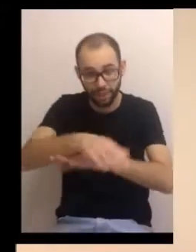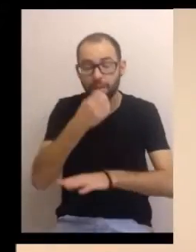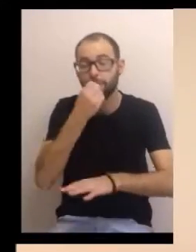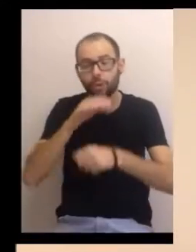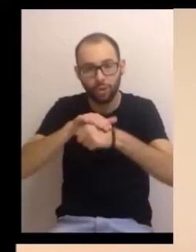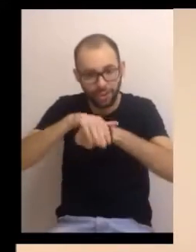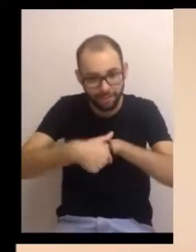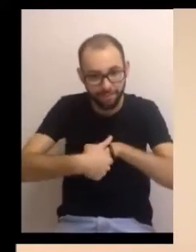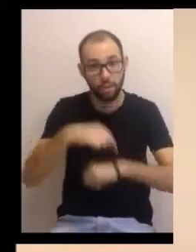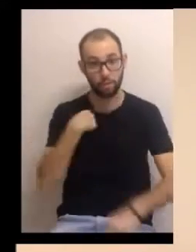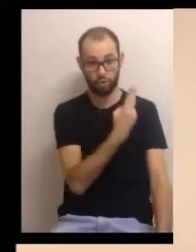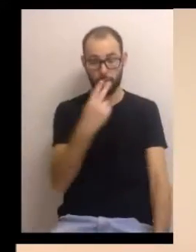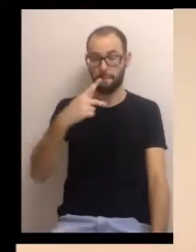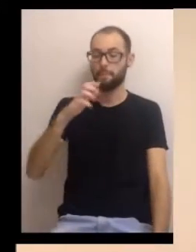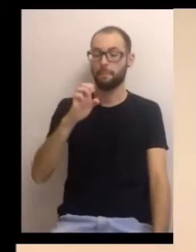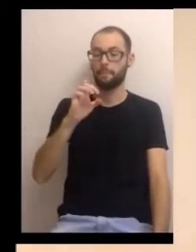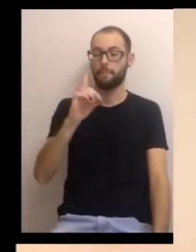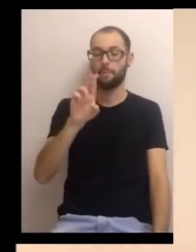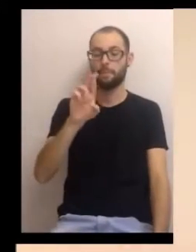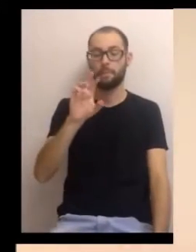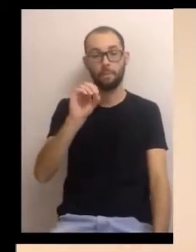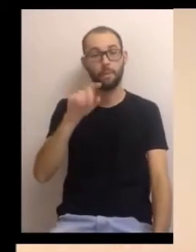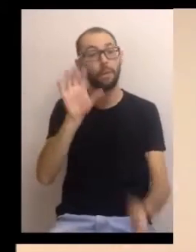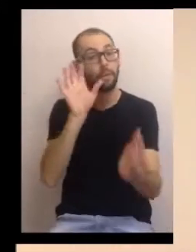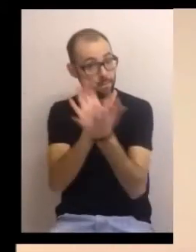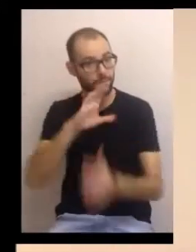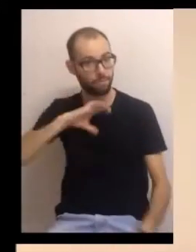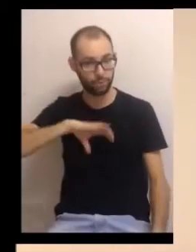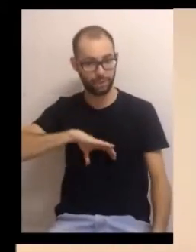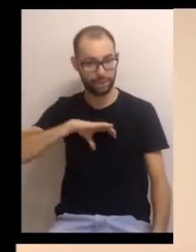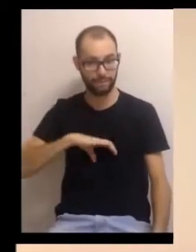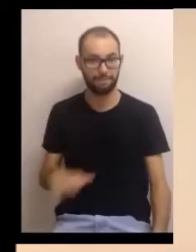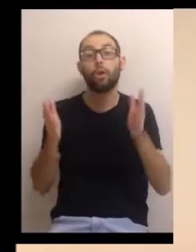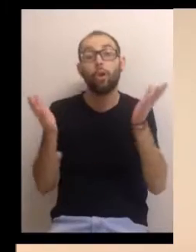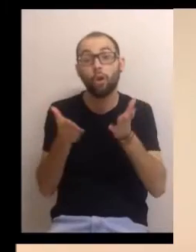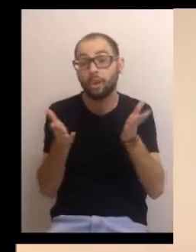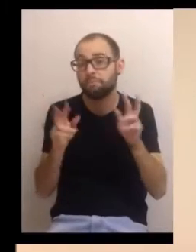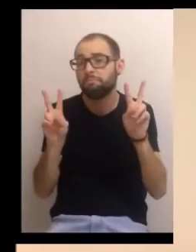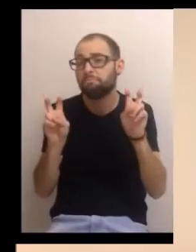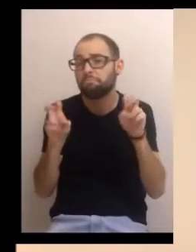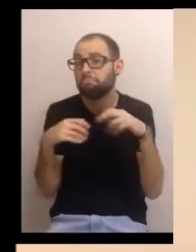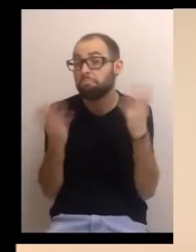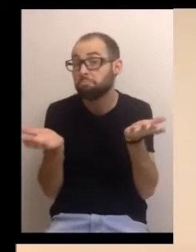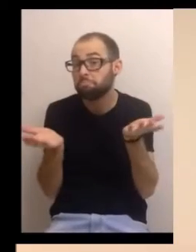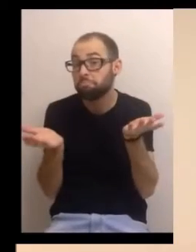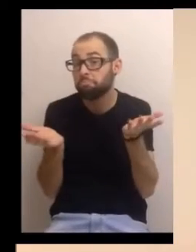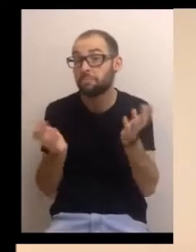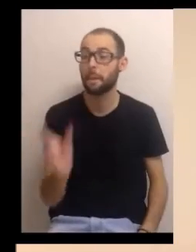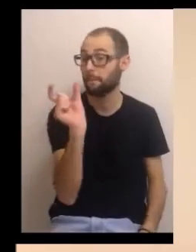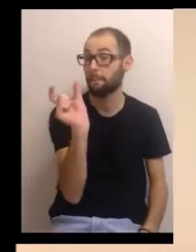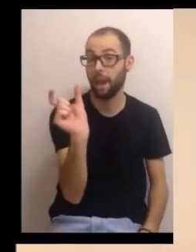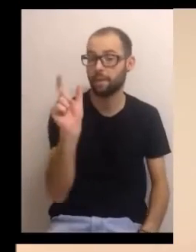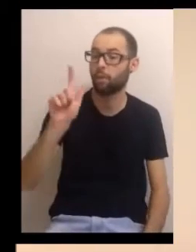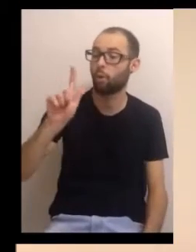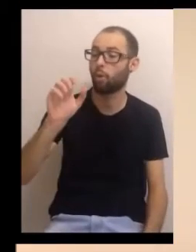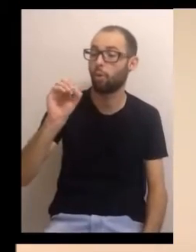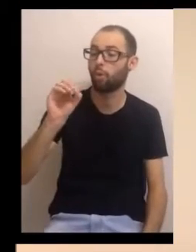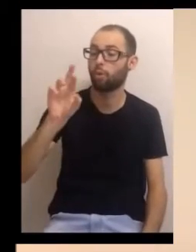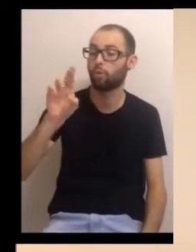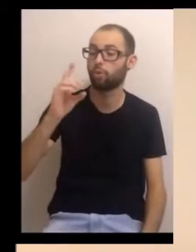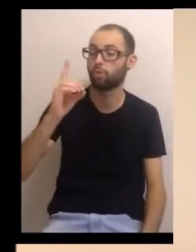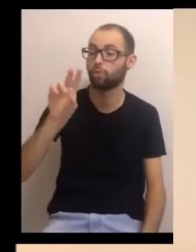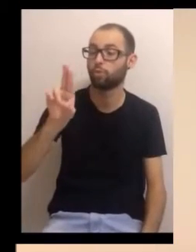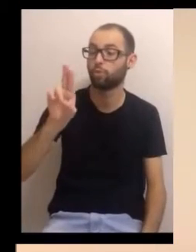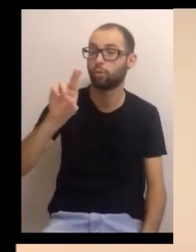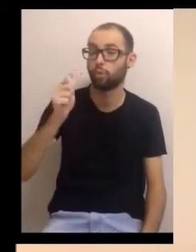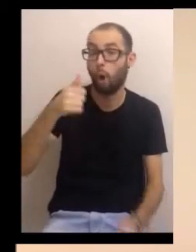Bom dia, boa tarde, boa noite. Aqui é o Pedro Valadares do Clube do Português e hoje eu vou falar sobre derivação parasintética. Isso acontece